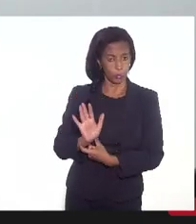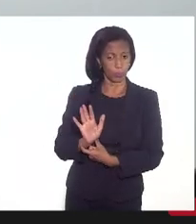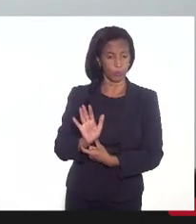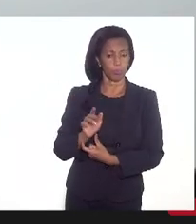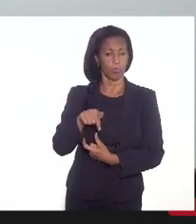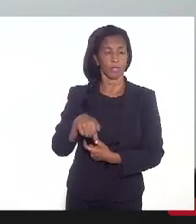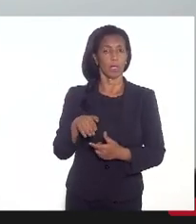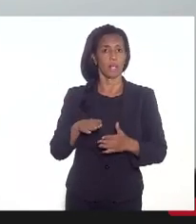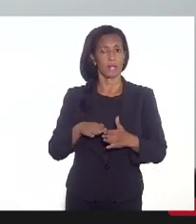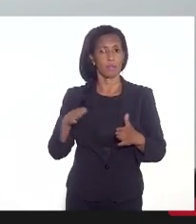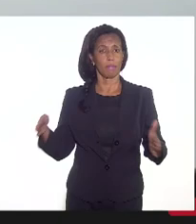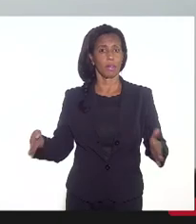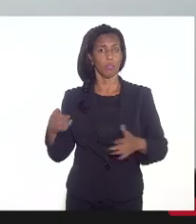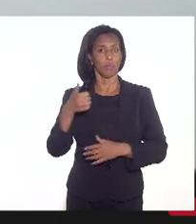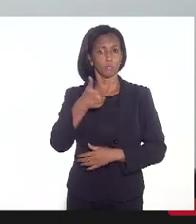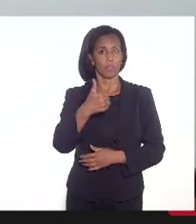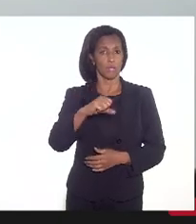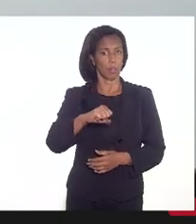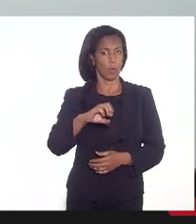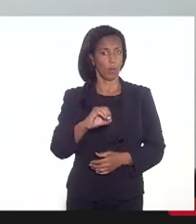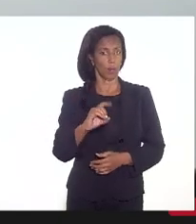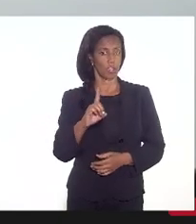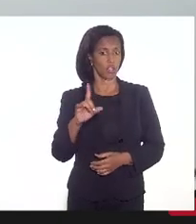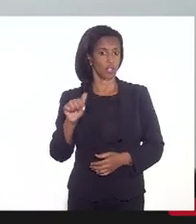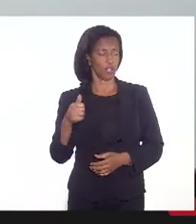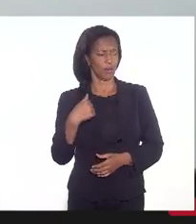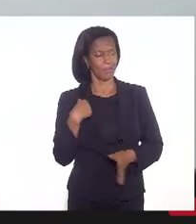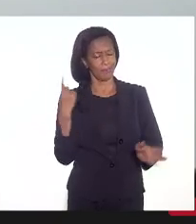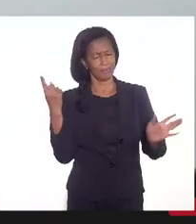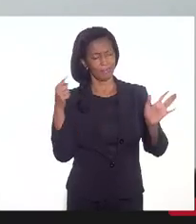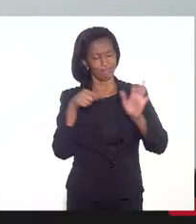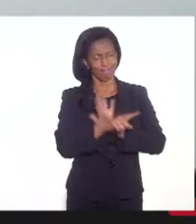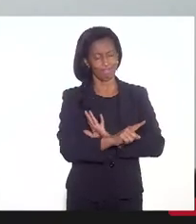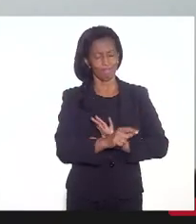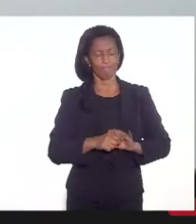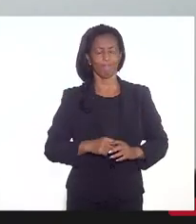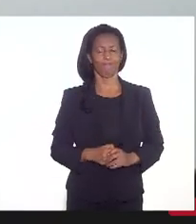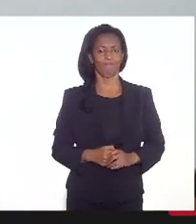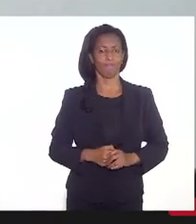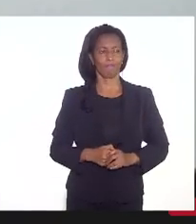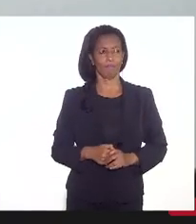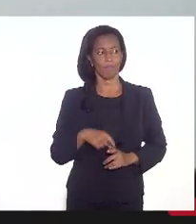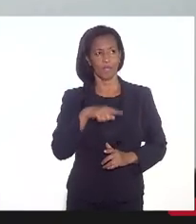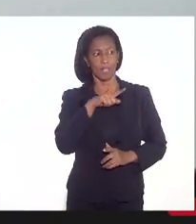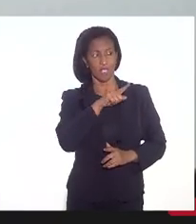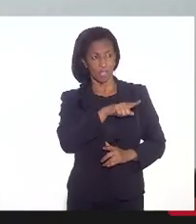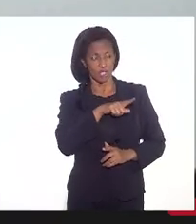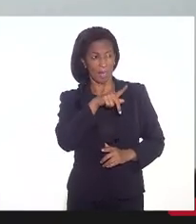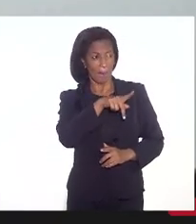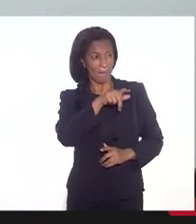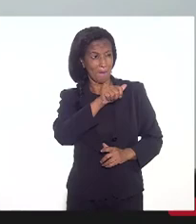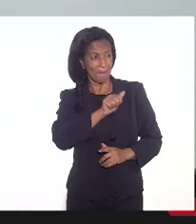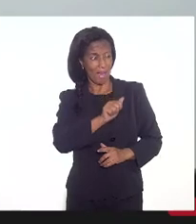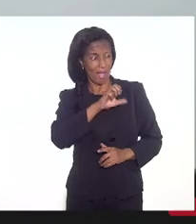nesse período de 180 dias. Mas assim, a pergunta que eu quero fazer aqui é a seguinte, está pacificada